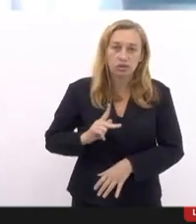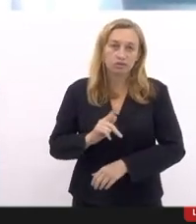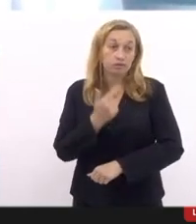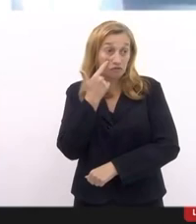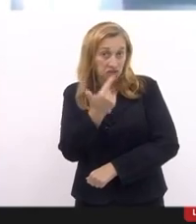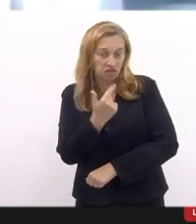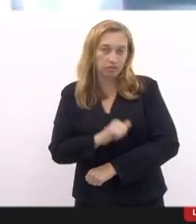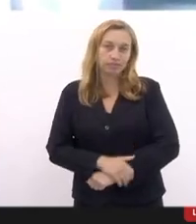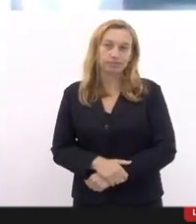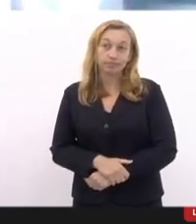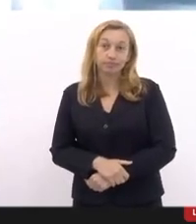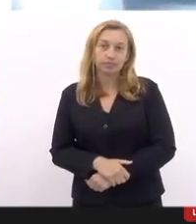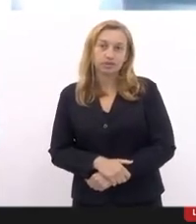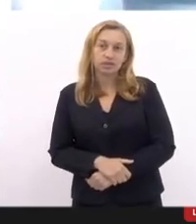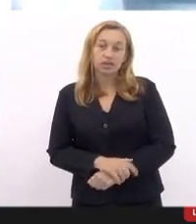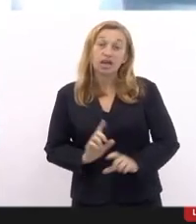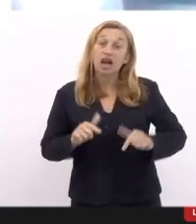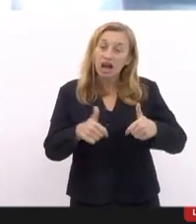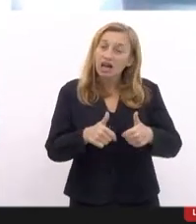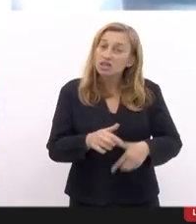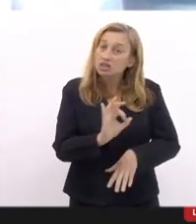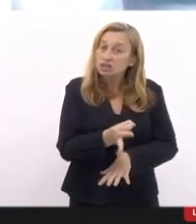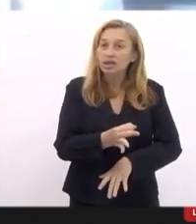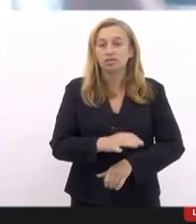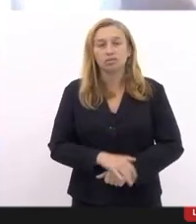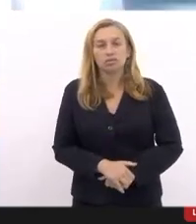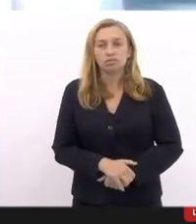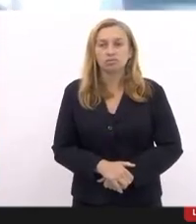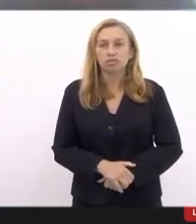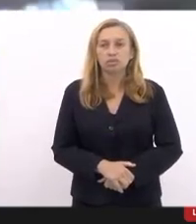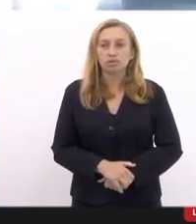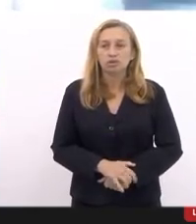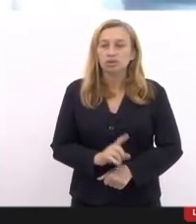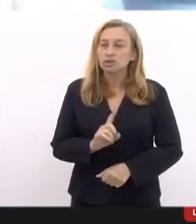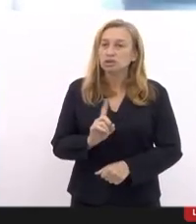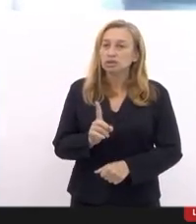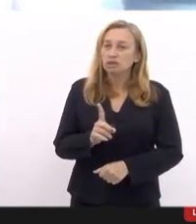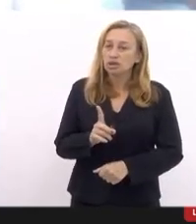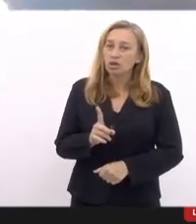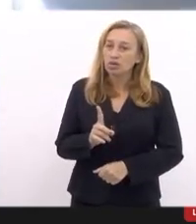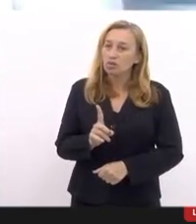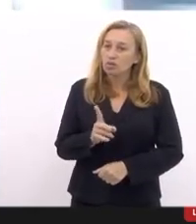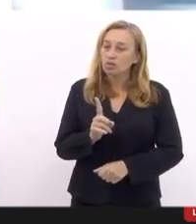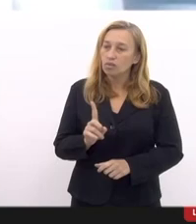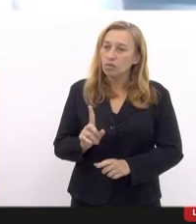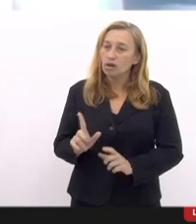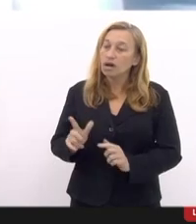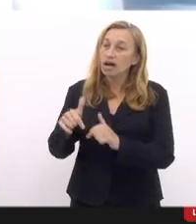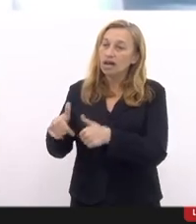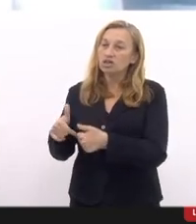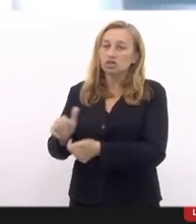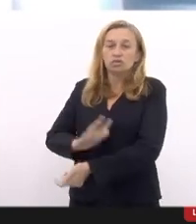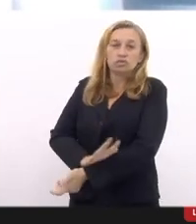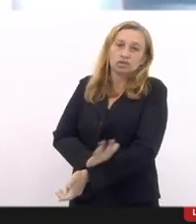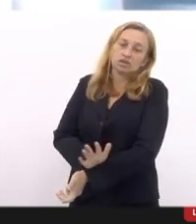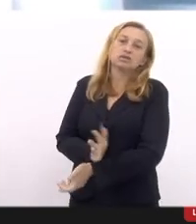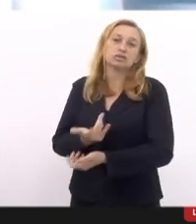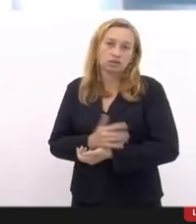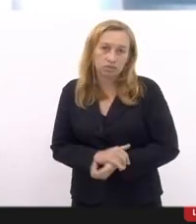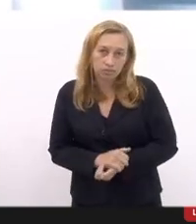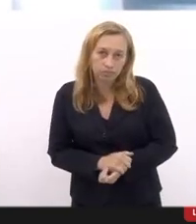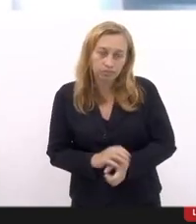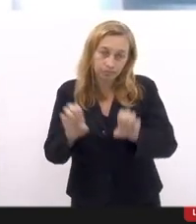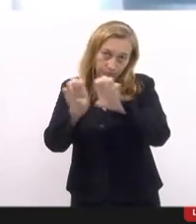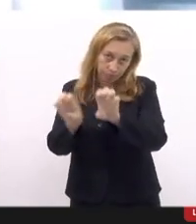defensoria, tomem medidas preventivas, não sejam parte de uma máquina que perpetua o racismo